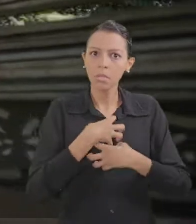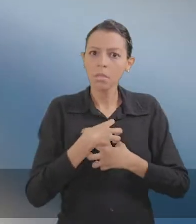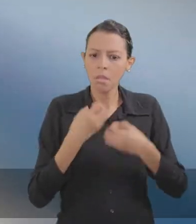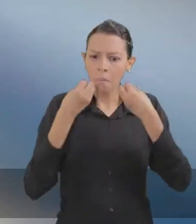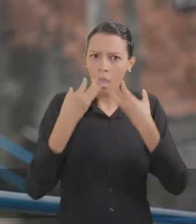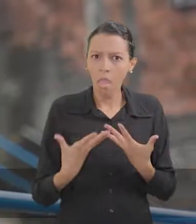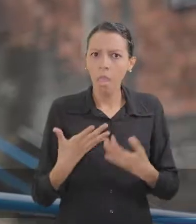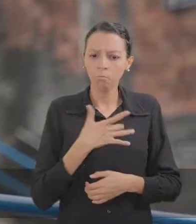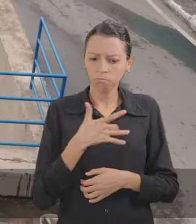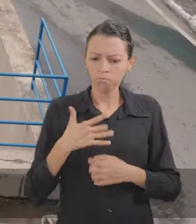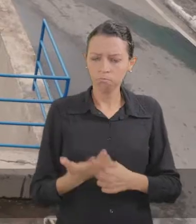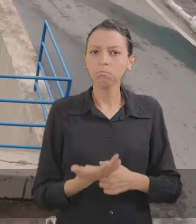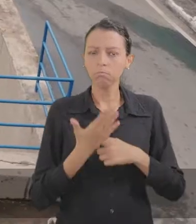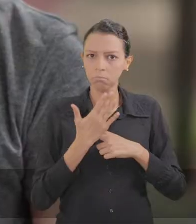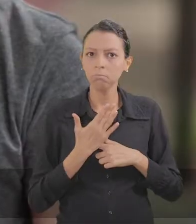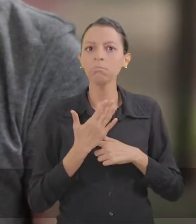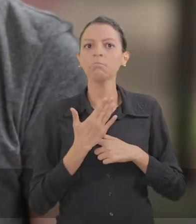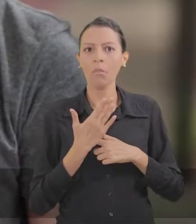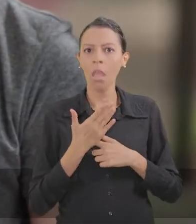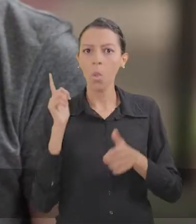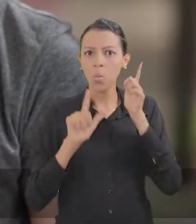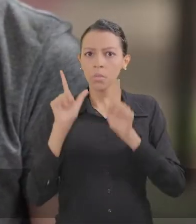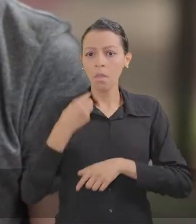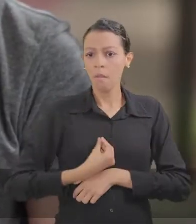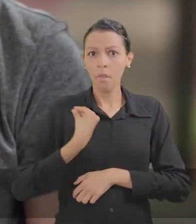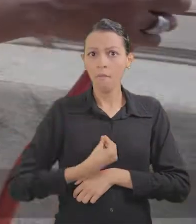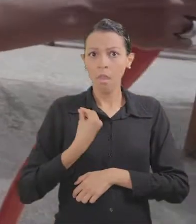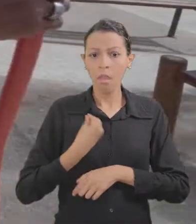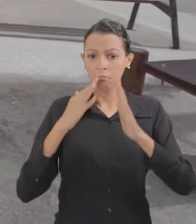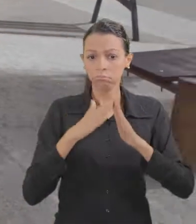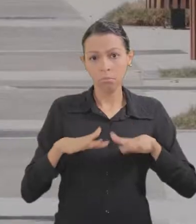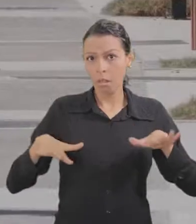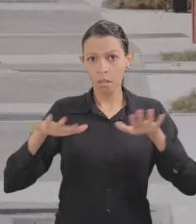sinta bem, para que a gente consiga viver bem no ambiente onde a gente está.